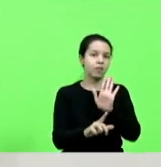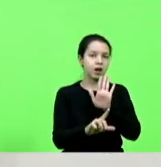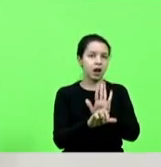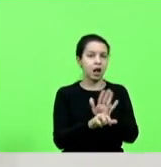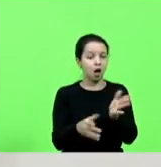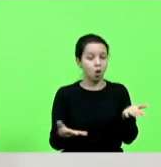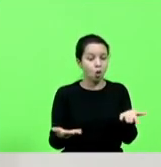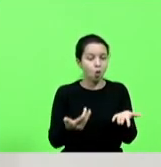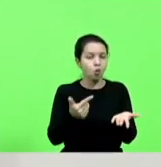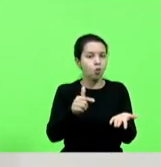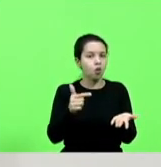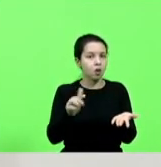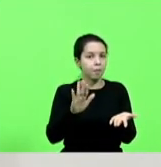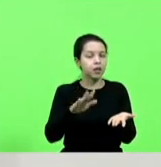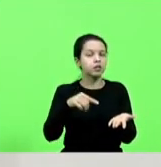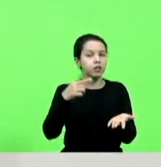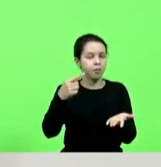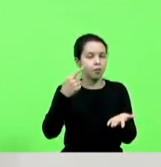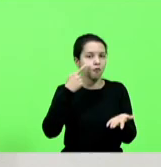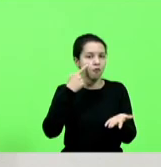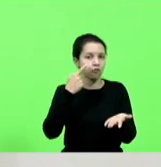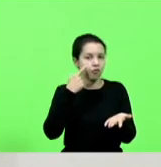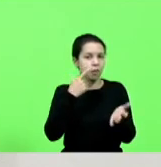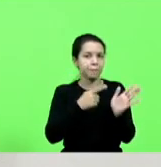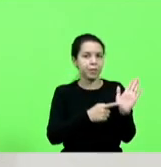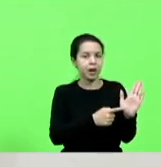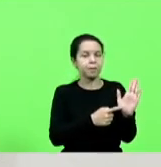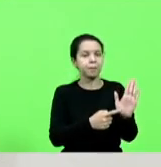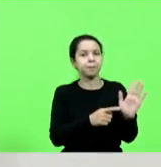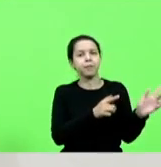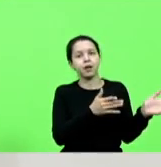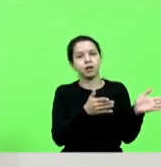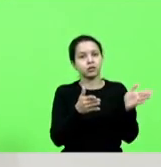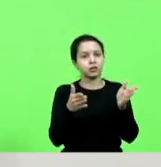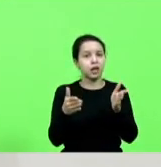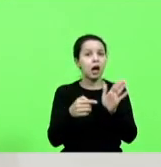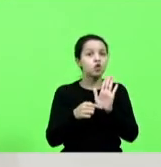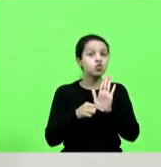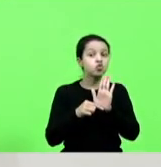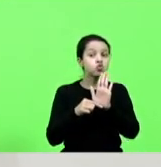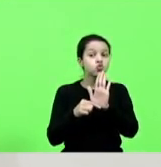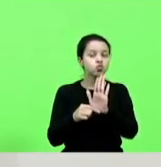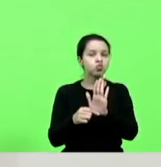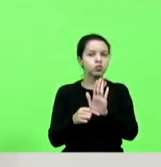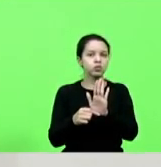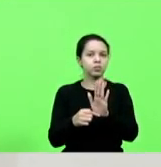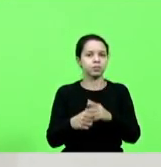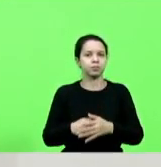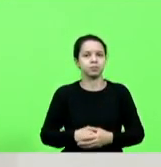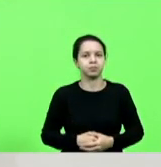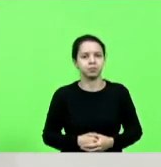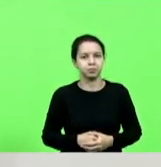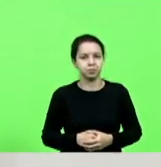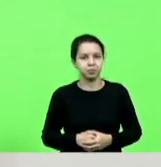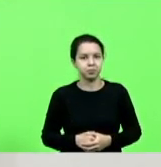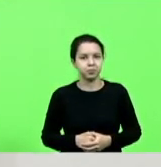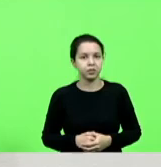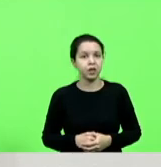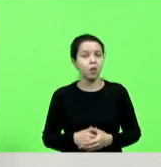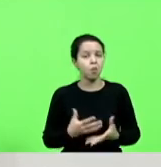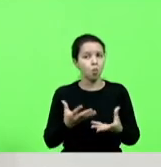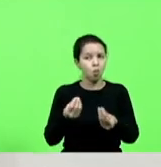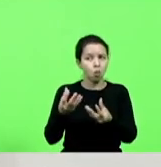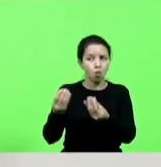novamente para passar a ajuda que eu tive de grandes